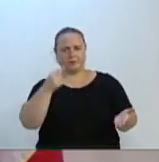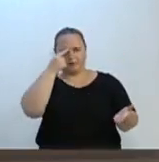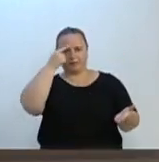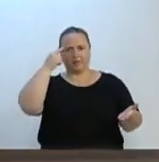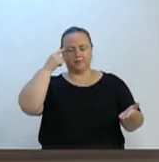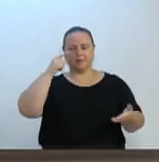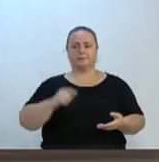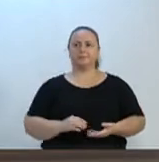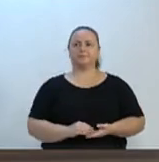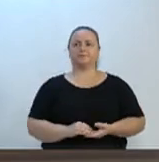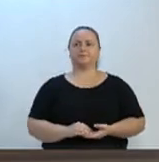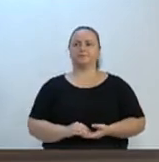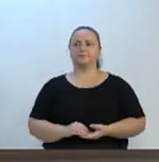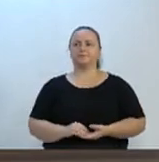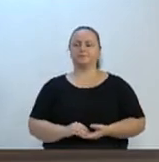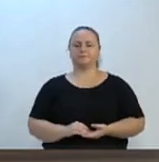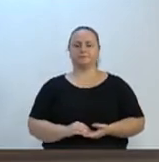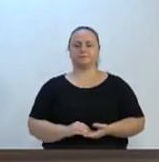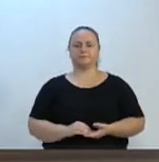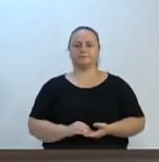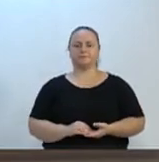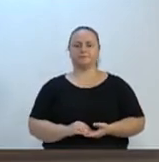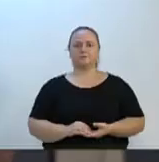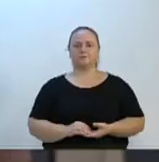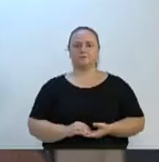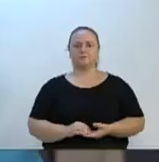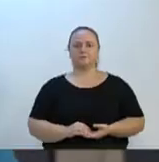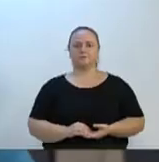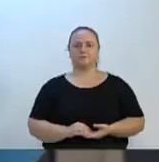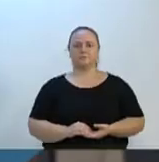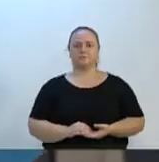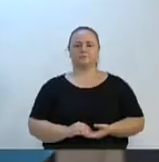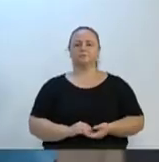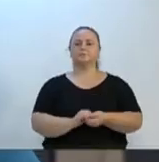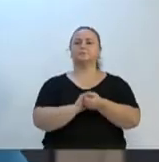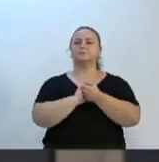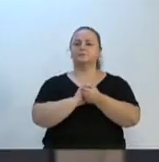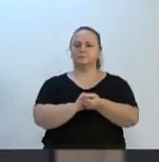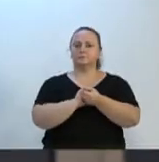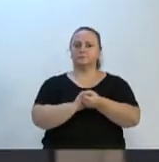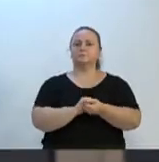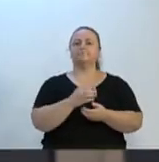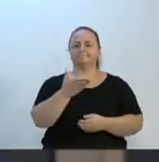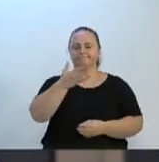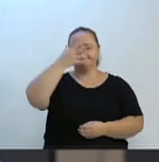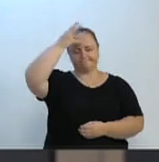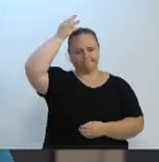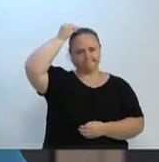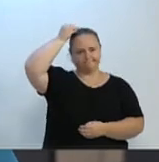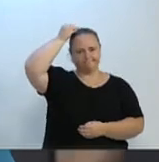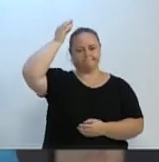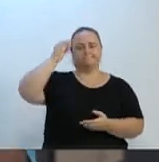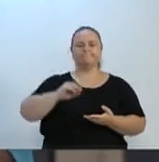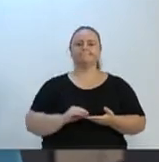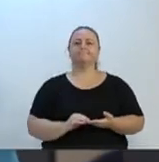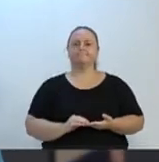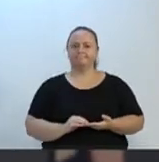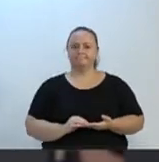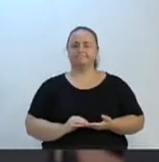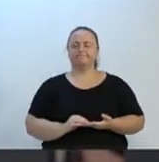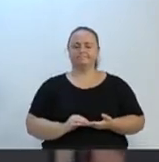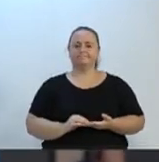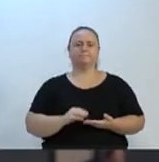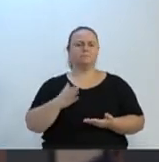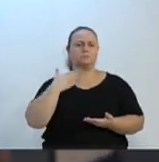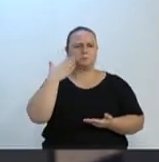autorização do orador, concedo uma parte ao vereador Ito. Parabéns, vereador Matias, pelo pronunciamento,